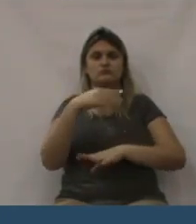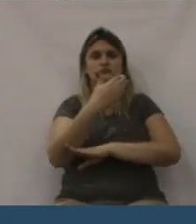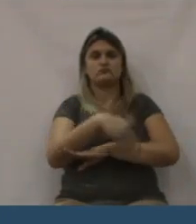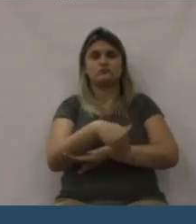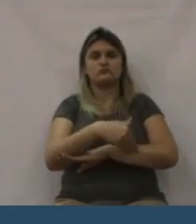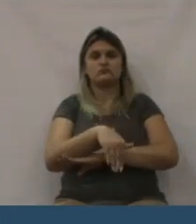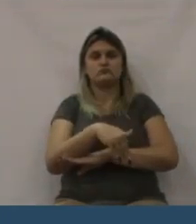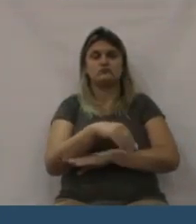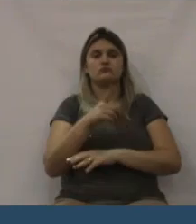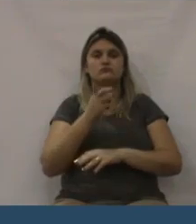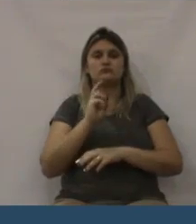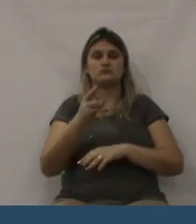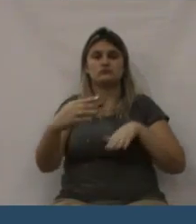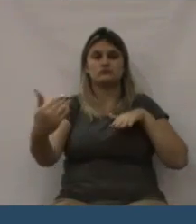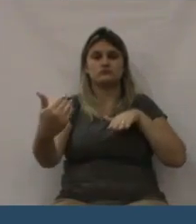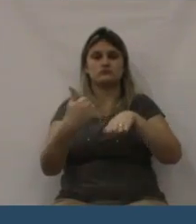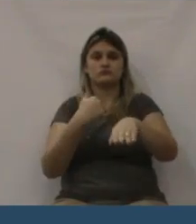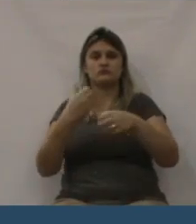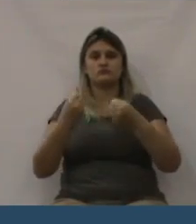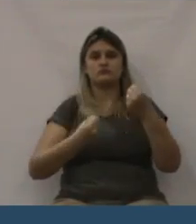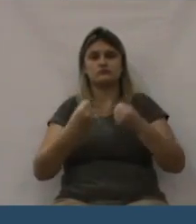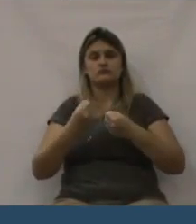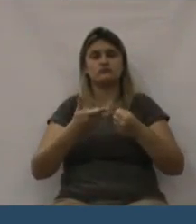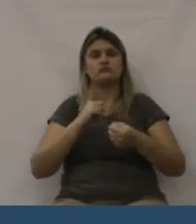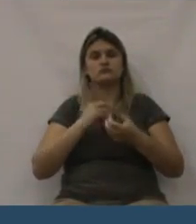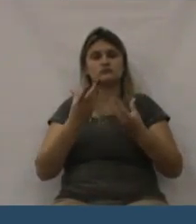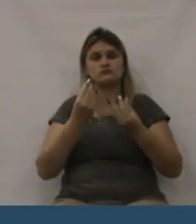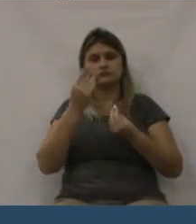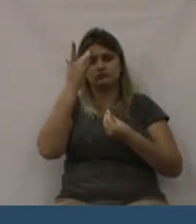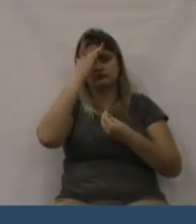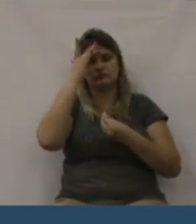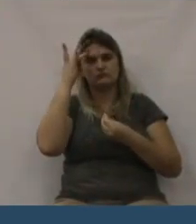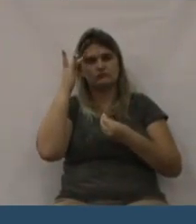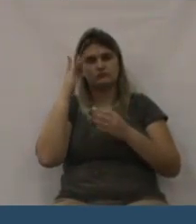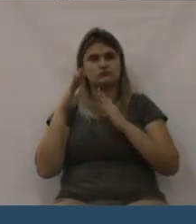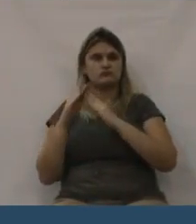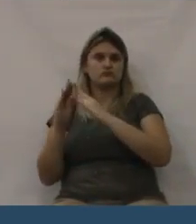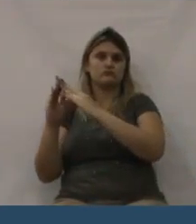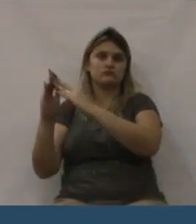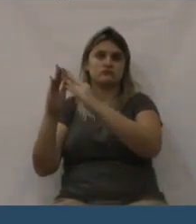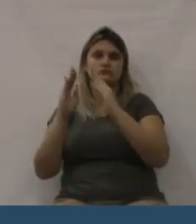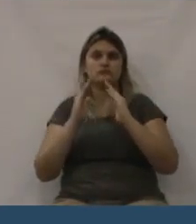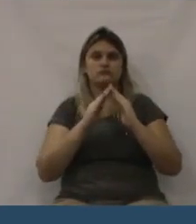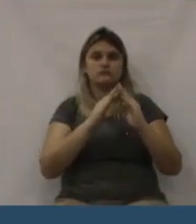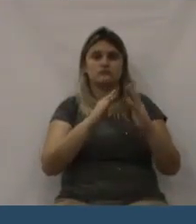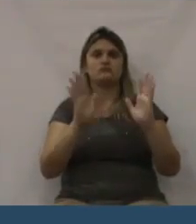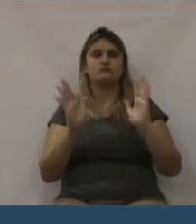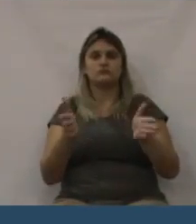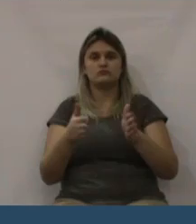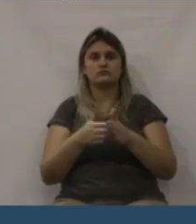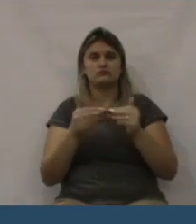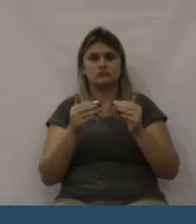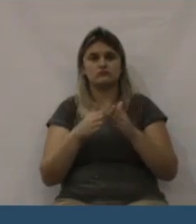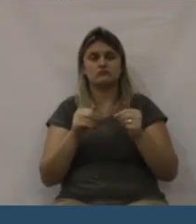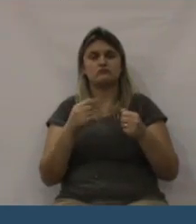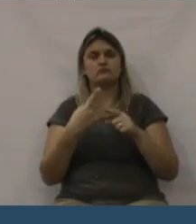trabalhando em várias áreas de nossas cidades. Hoje estou entrando com o requerimento, pedindo